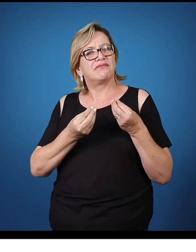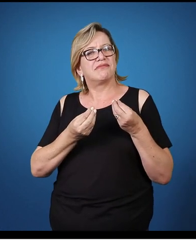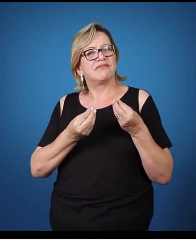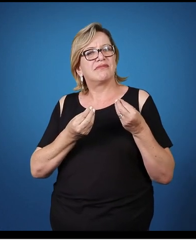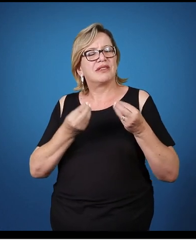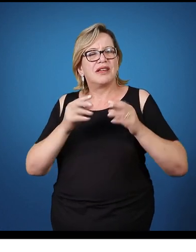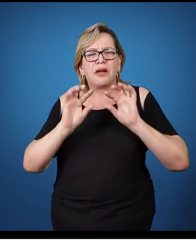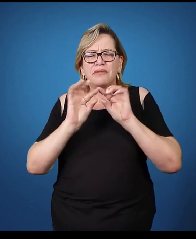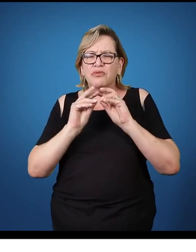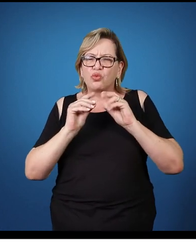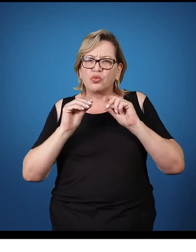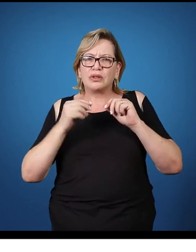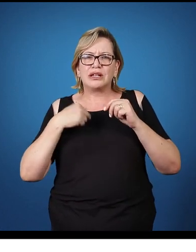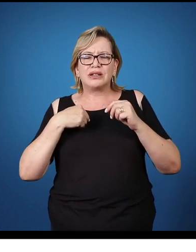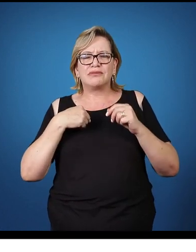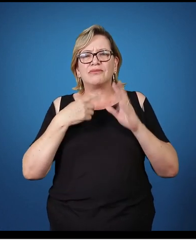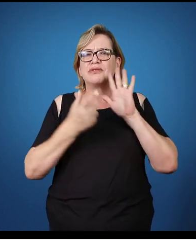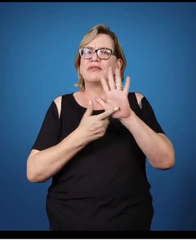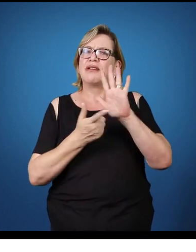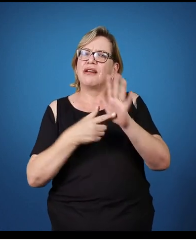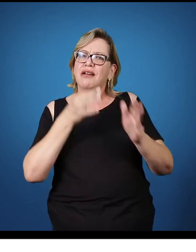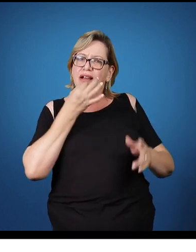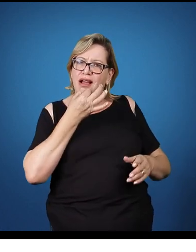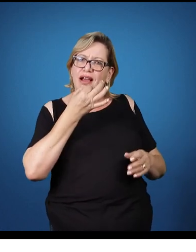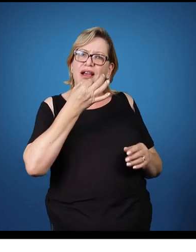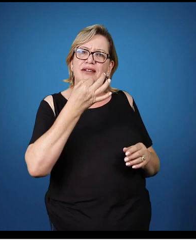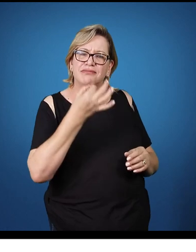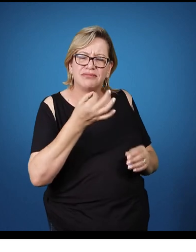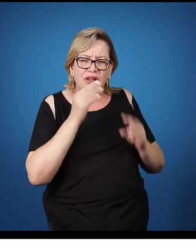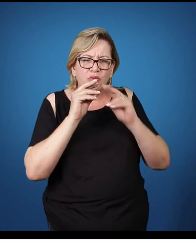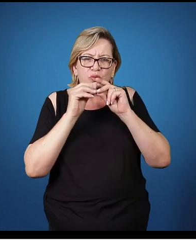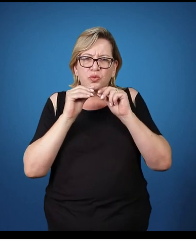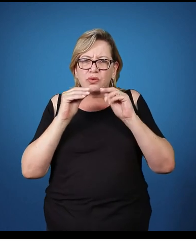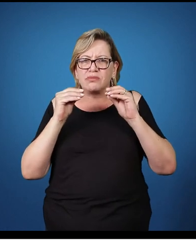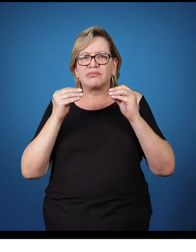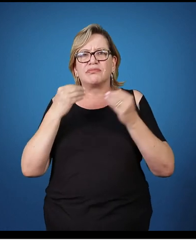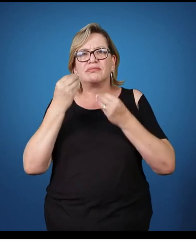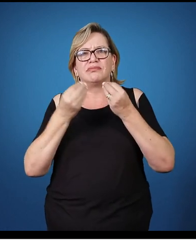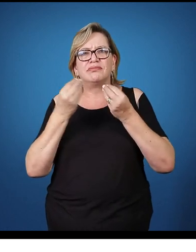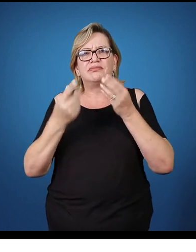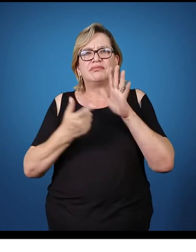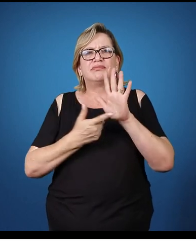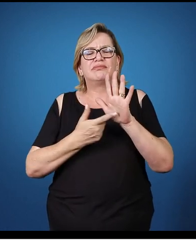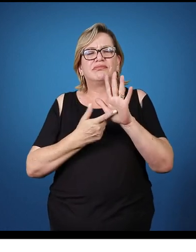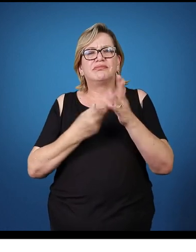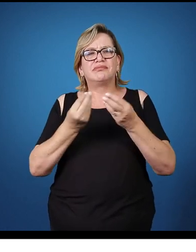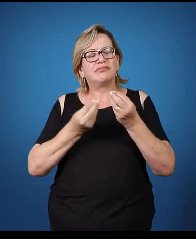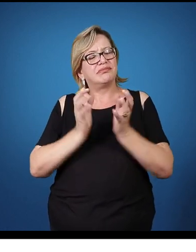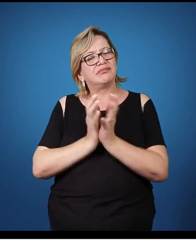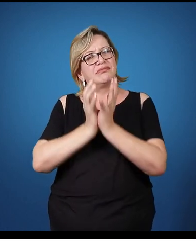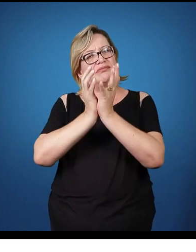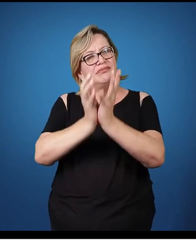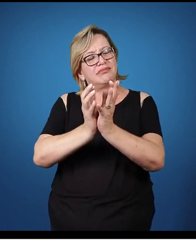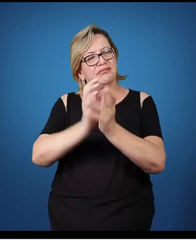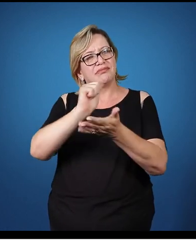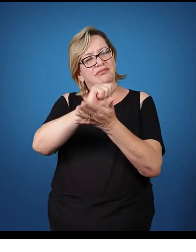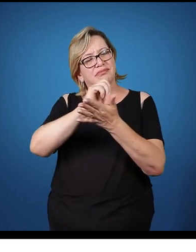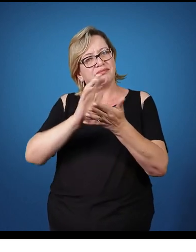Eu também. Eu também. É, mas eu estou presenciando hoje. Mas eu estou do mundo. Mas eu estou presenciando.